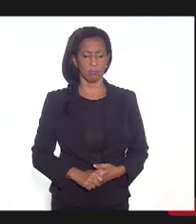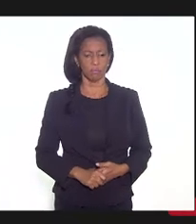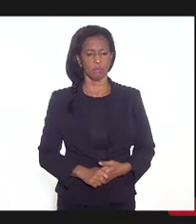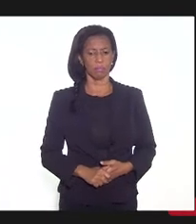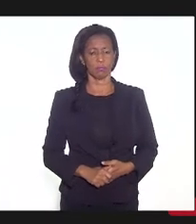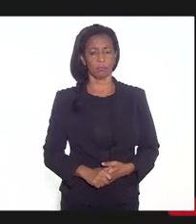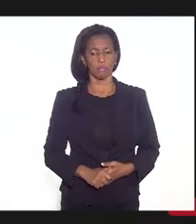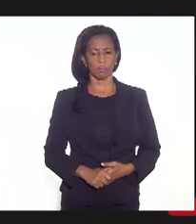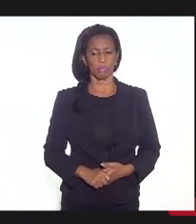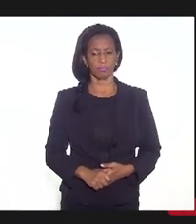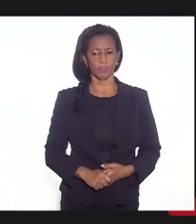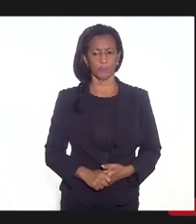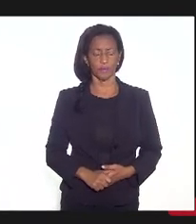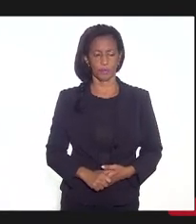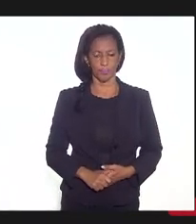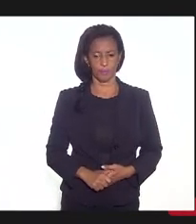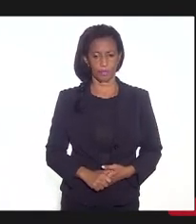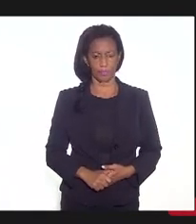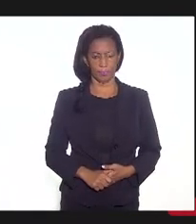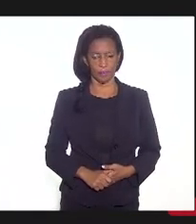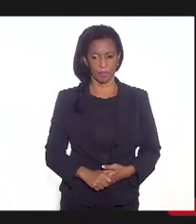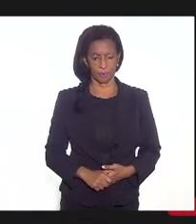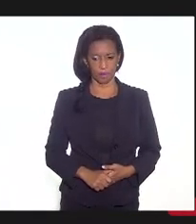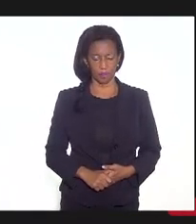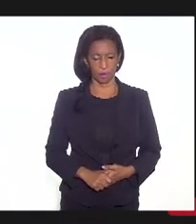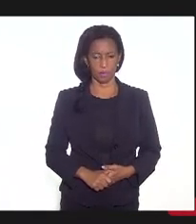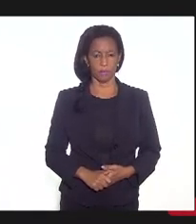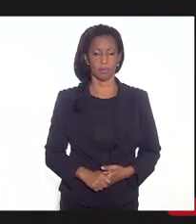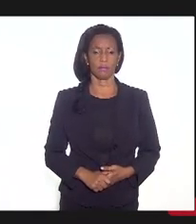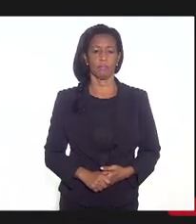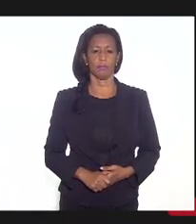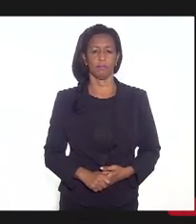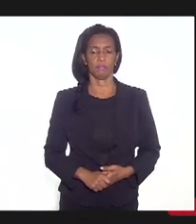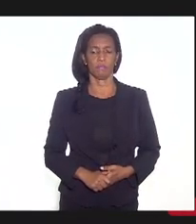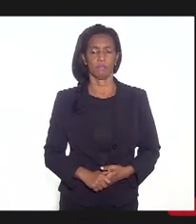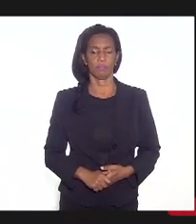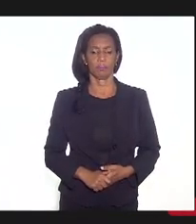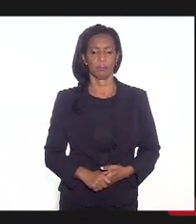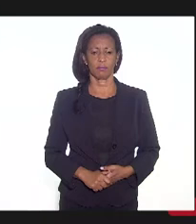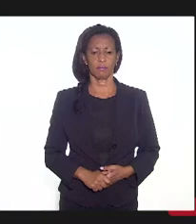Deixa eu avançar. Oi, pois não, deputado? Pois não?